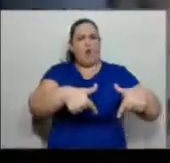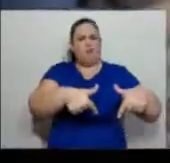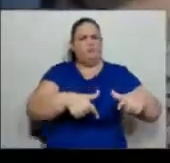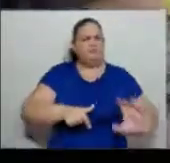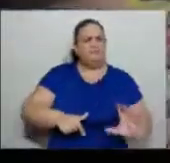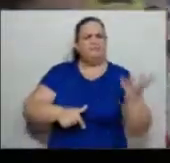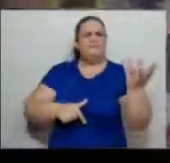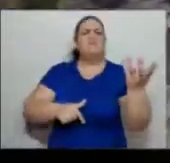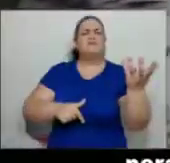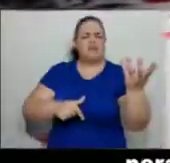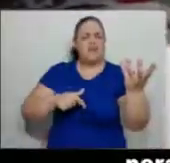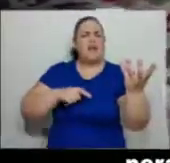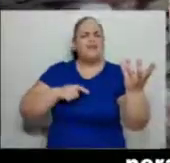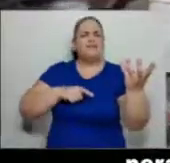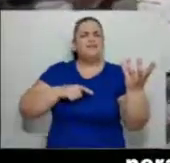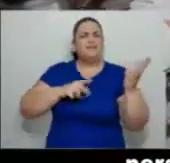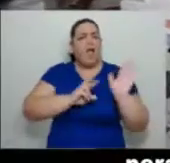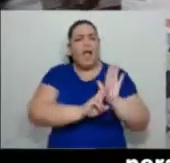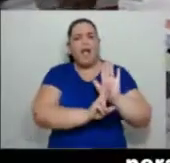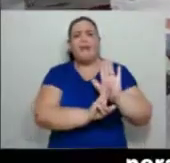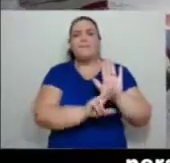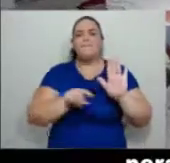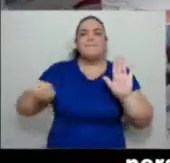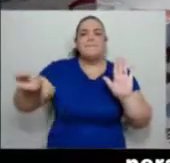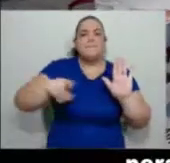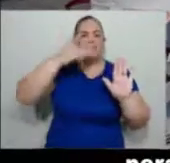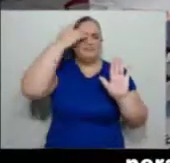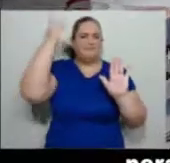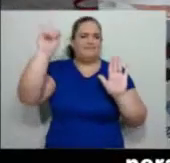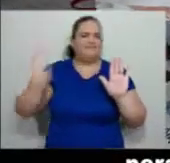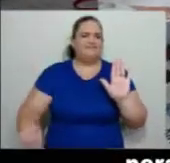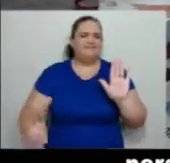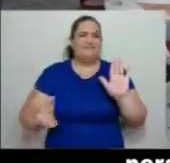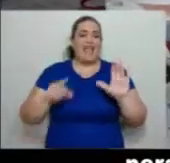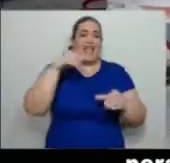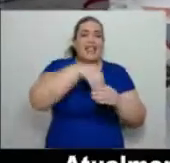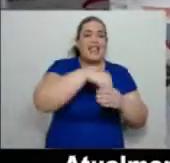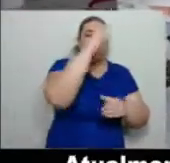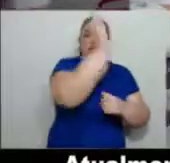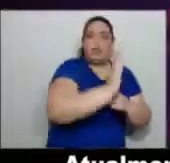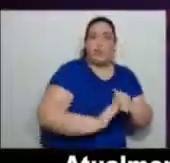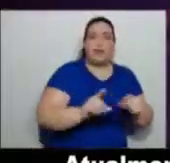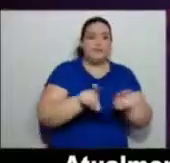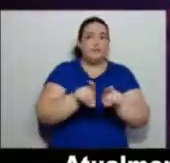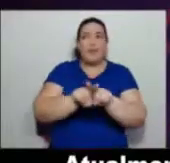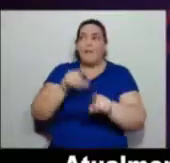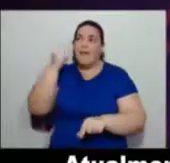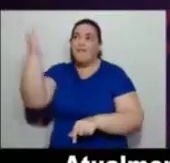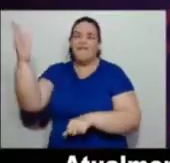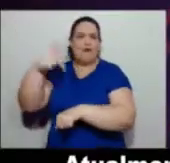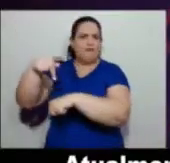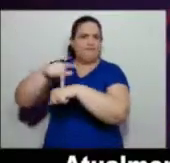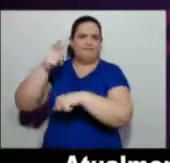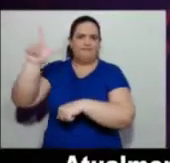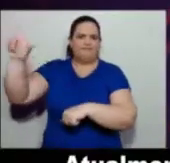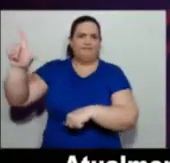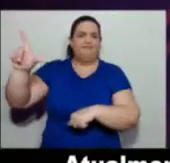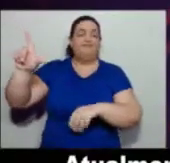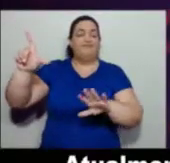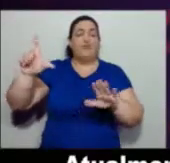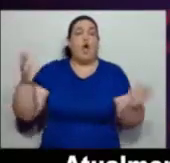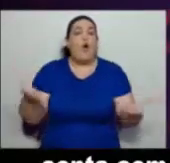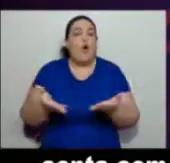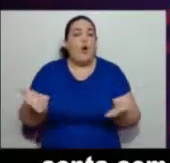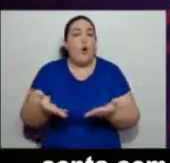representando essas pessoas perante os organismos nacionais e internacionais. Atualmente, Associação de Pais e